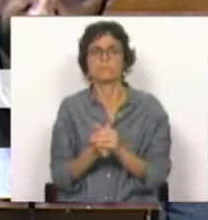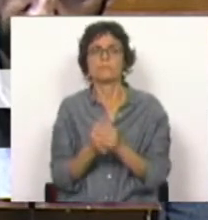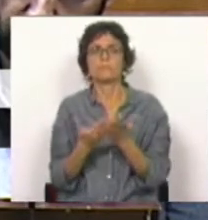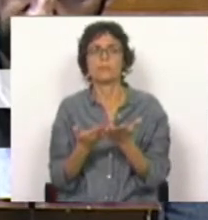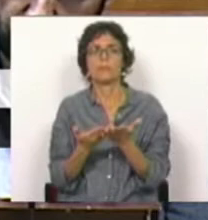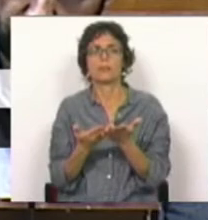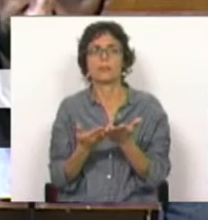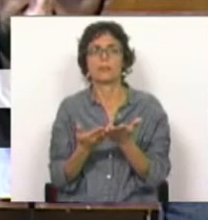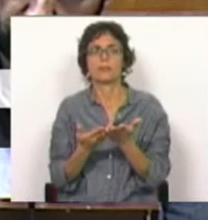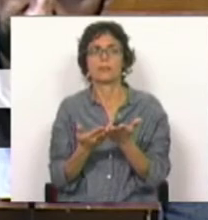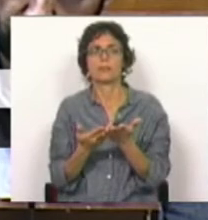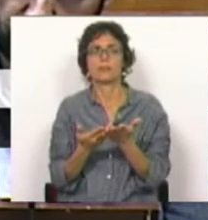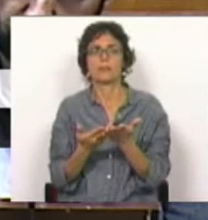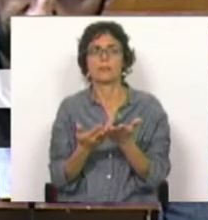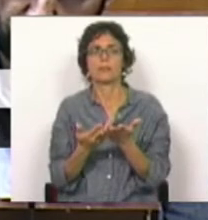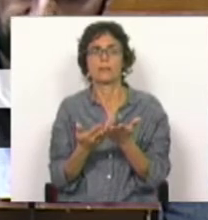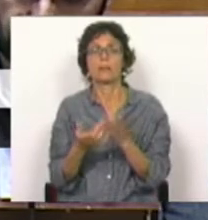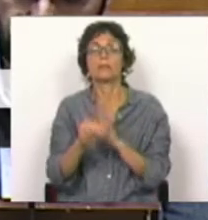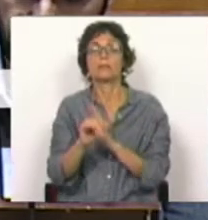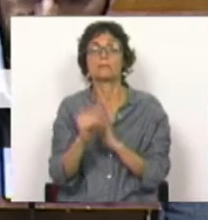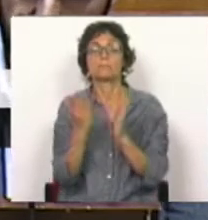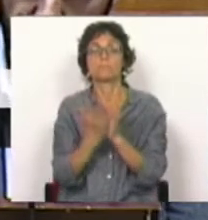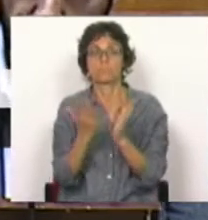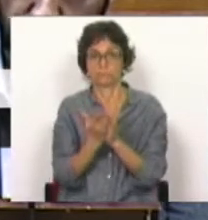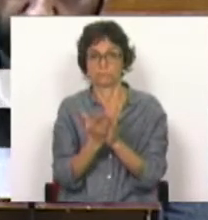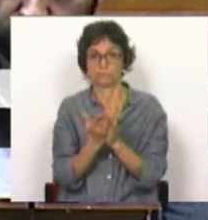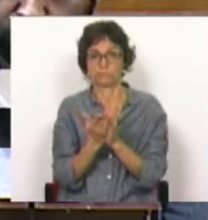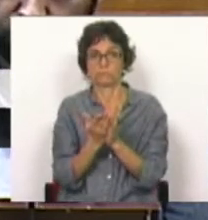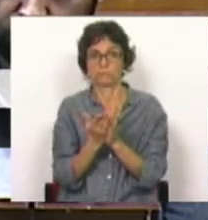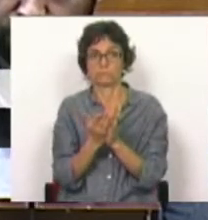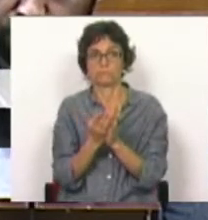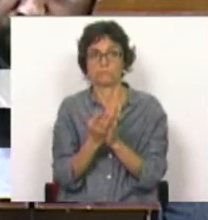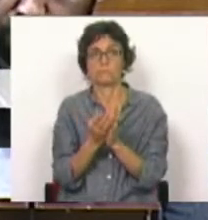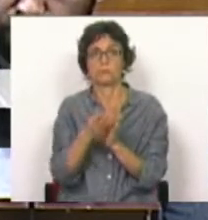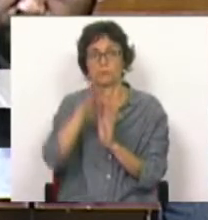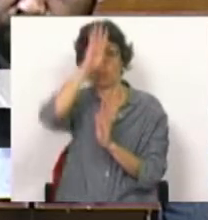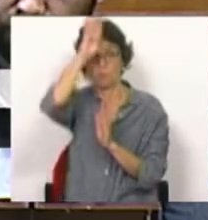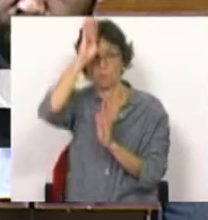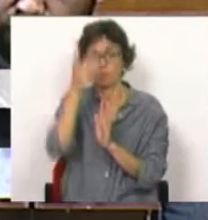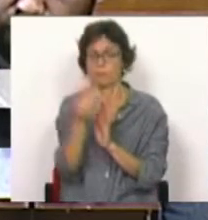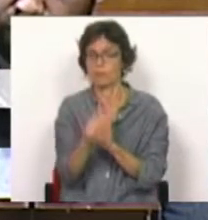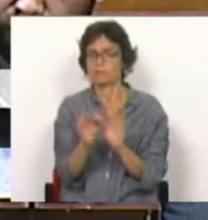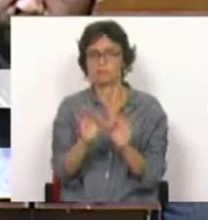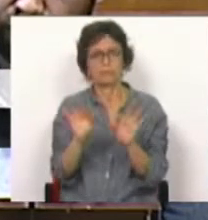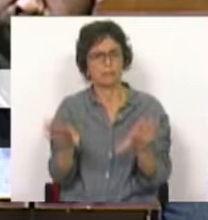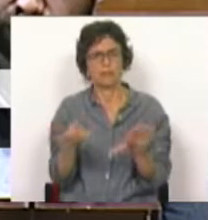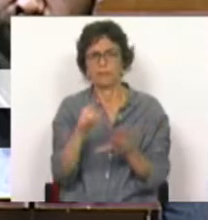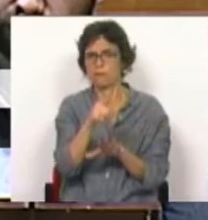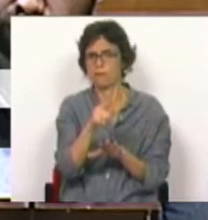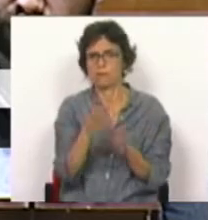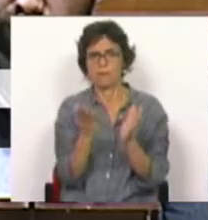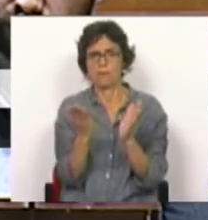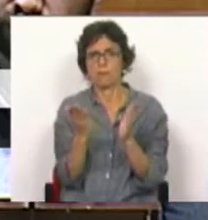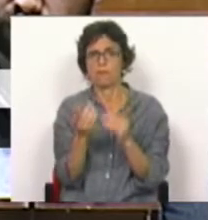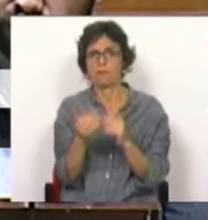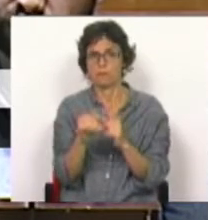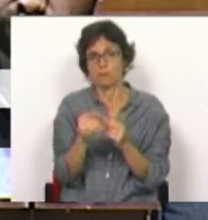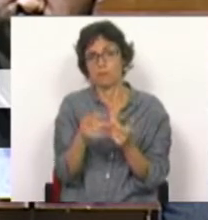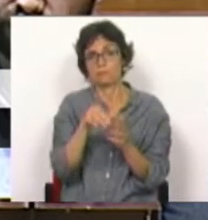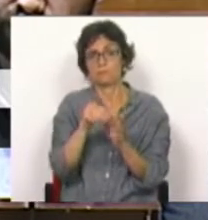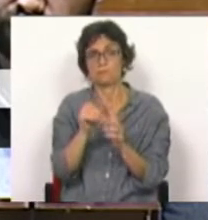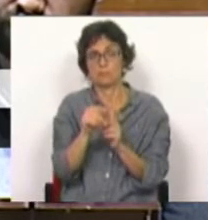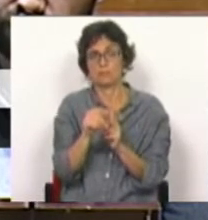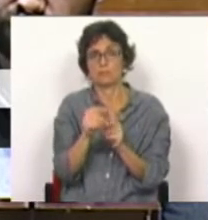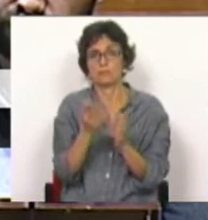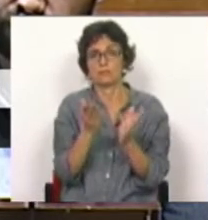se tem passado com a escola em Braga, Frei Caetano Brandão, também esta escola de Barcelinos, considerada uma escola